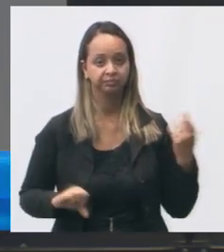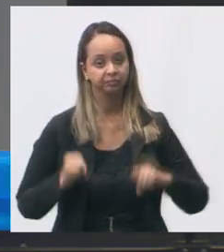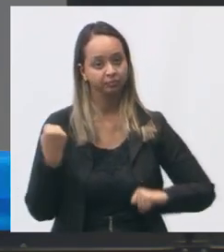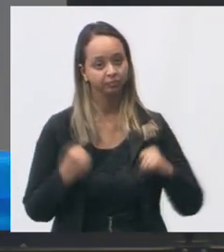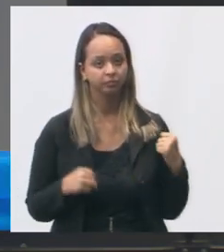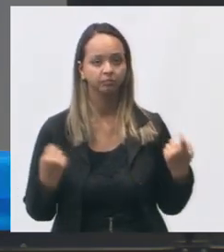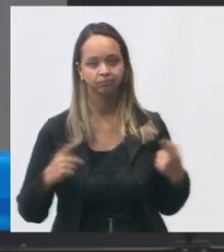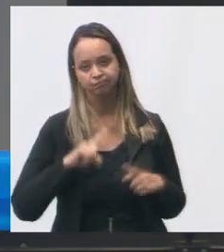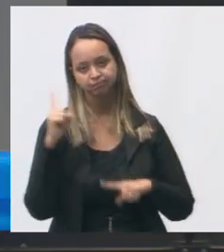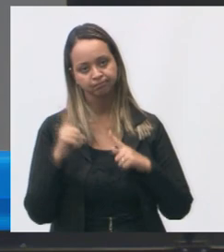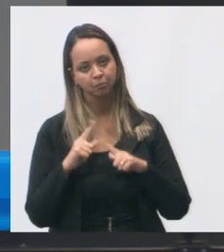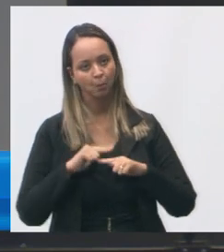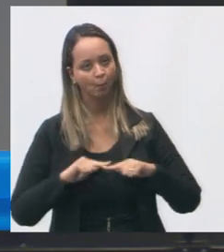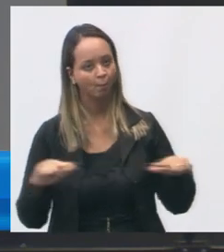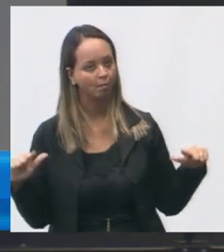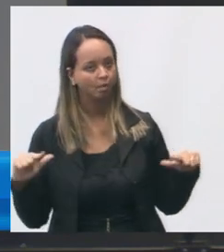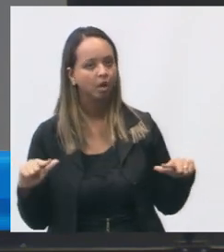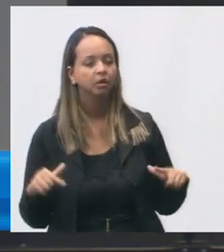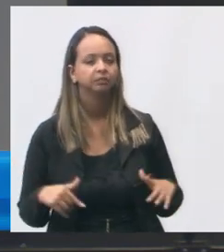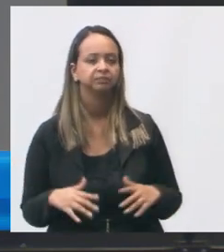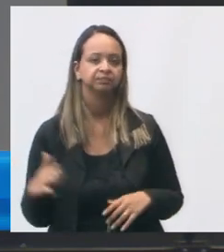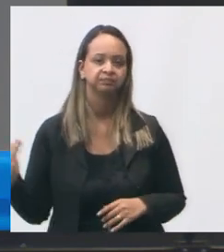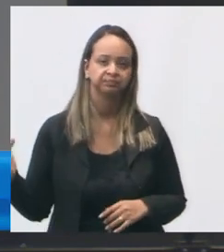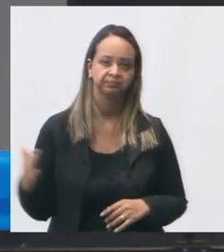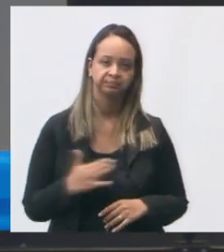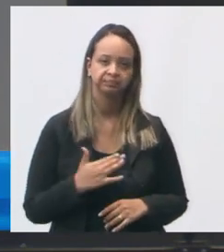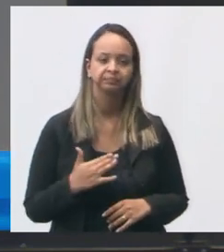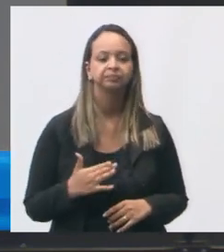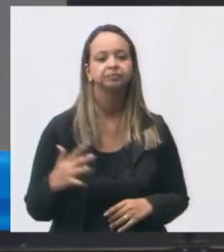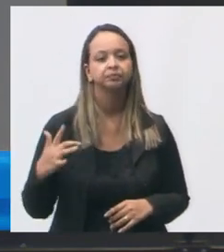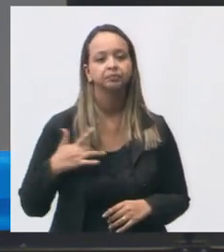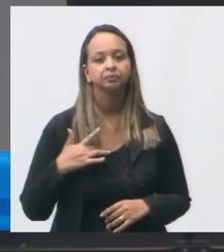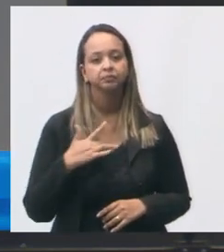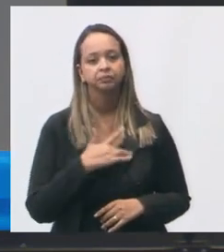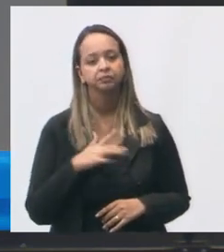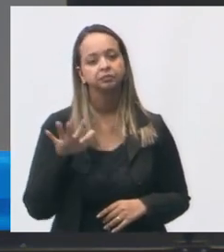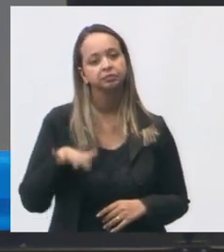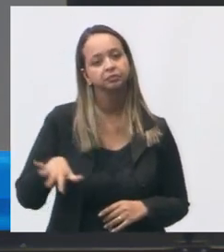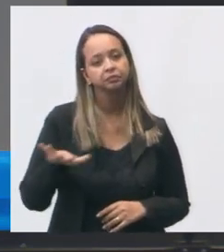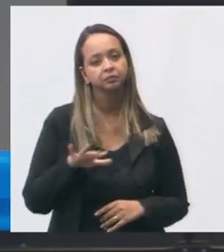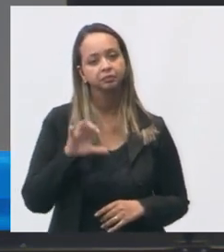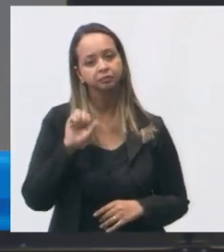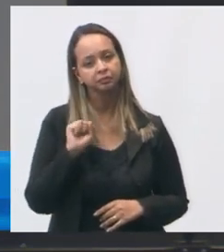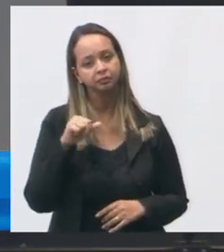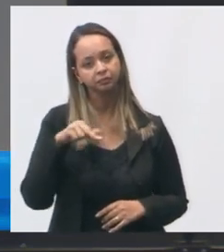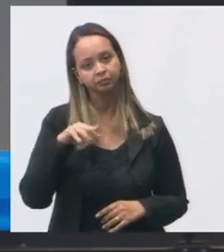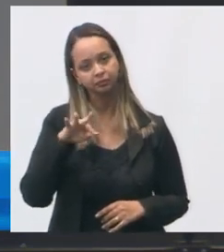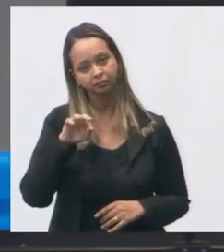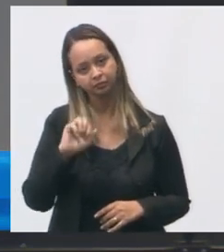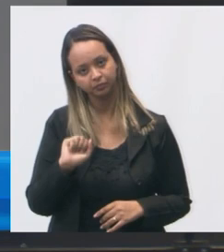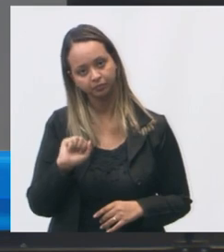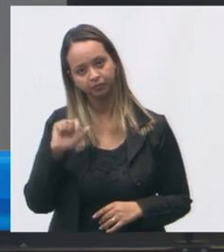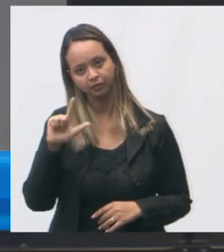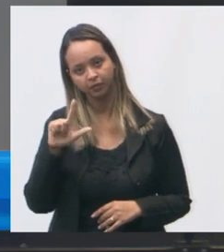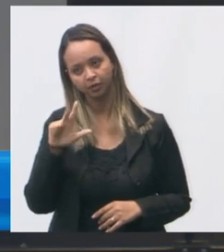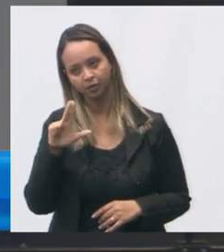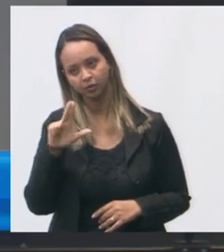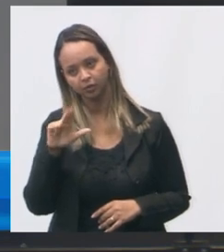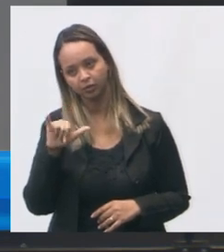essa unidade de saúde de Santa Luísa ali atrás da Emescam